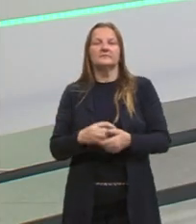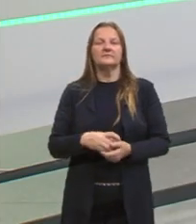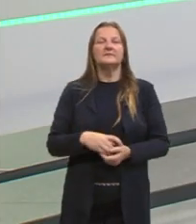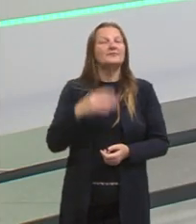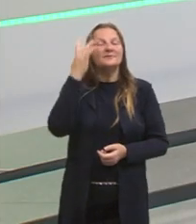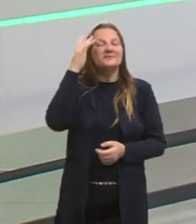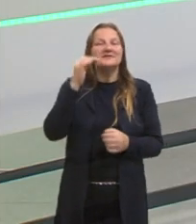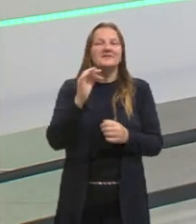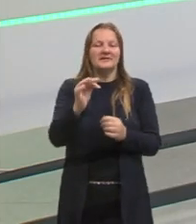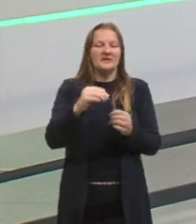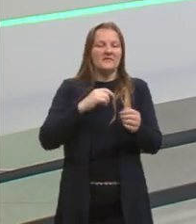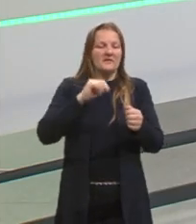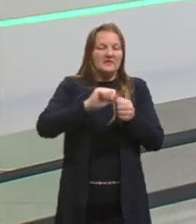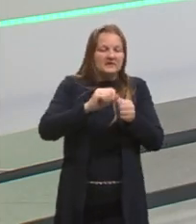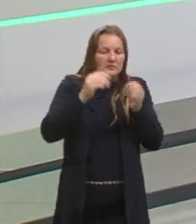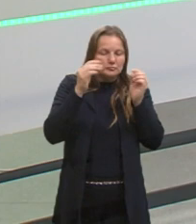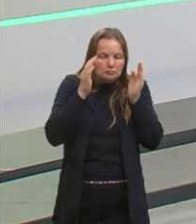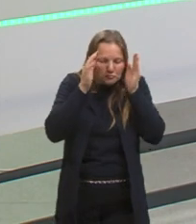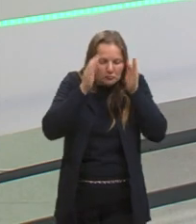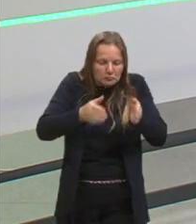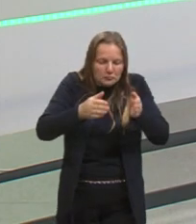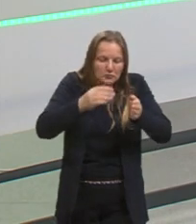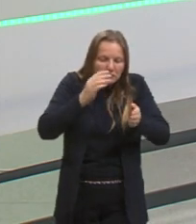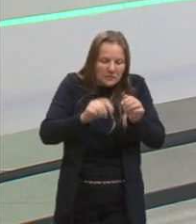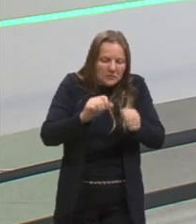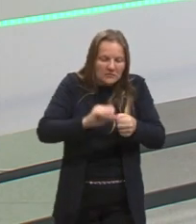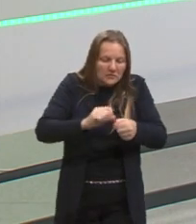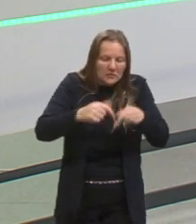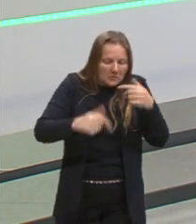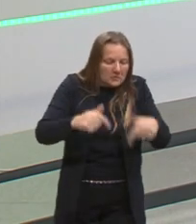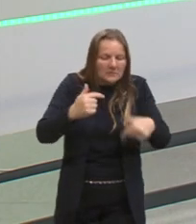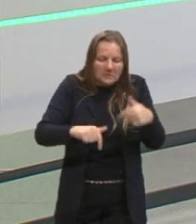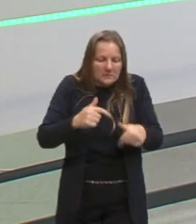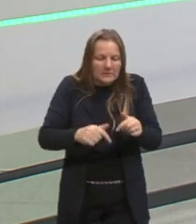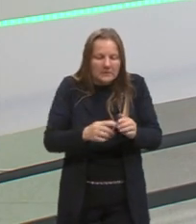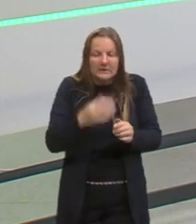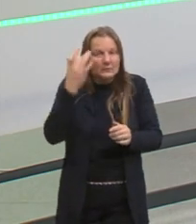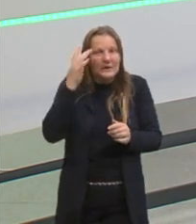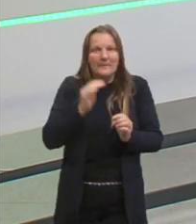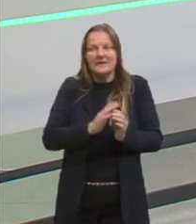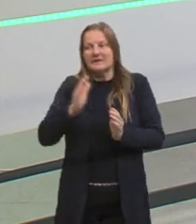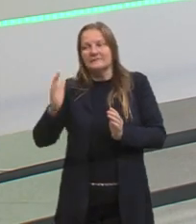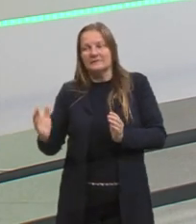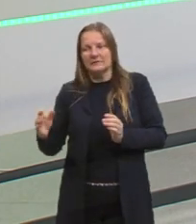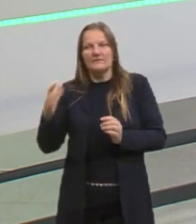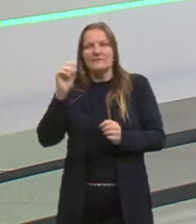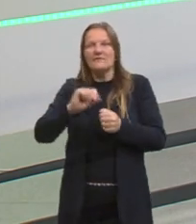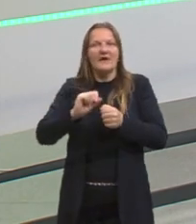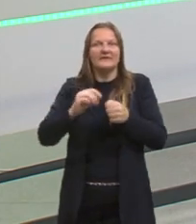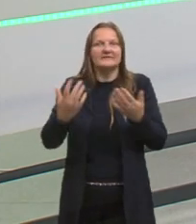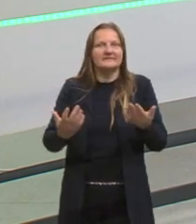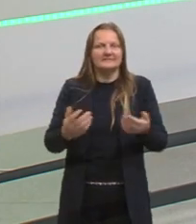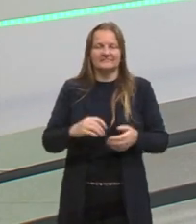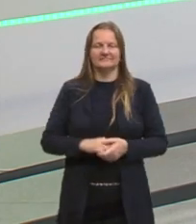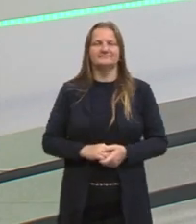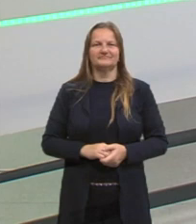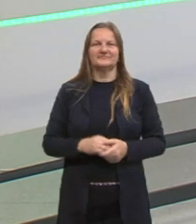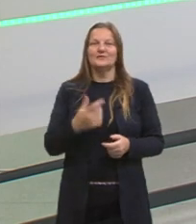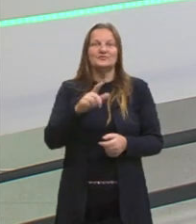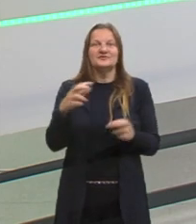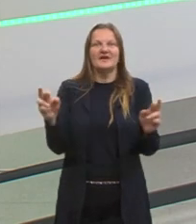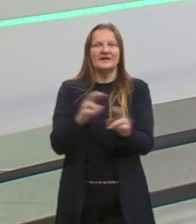sabiam o que eles estavam fazendo, né, era só aquela relação ali, tá. Vamos passar mais um? E aí entramos